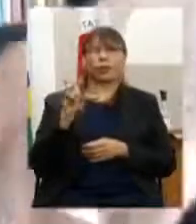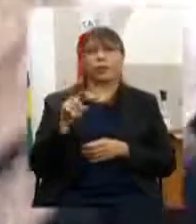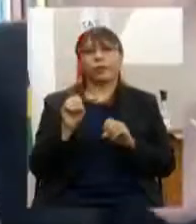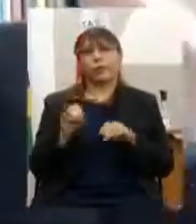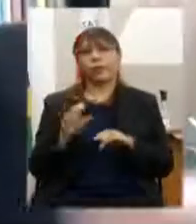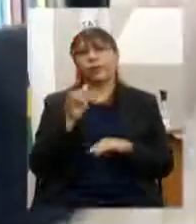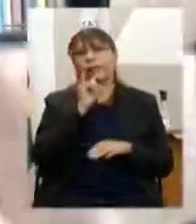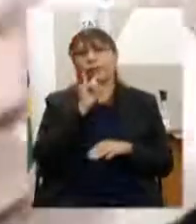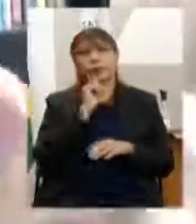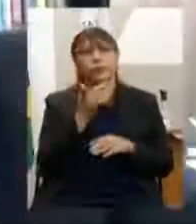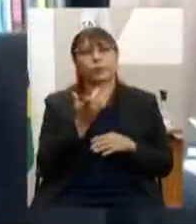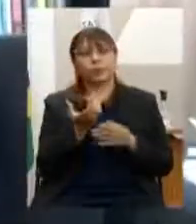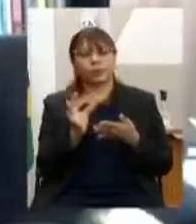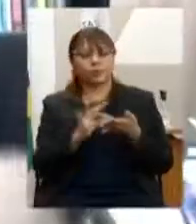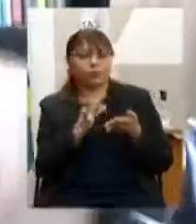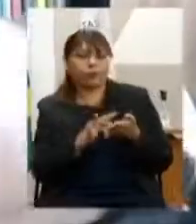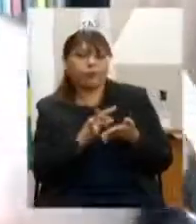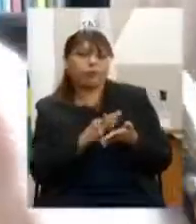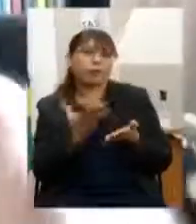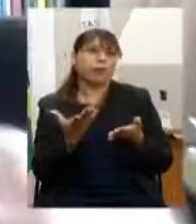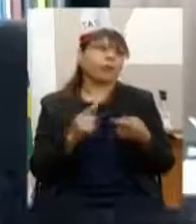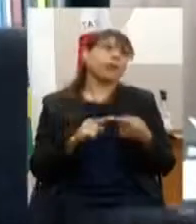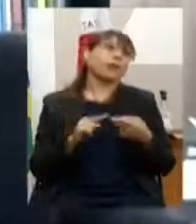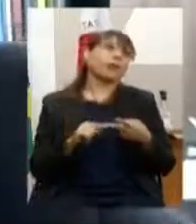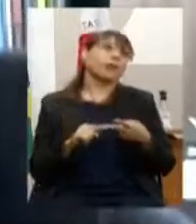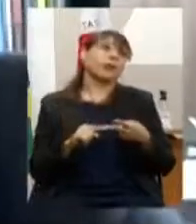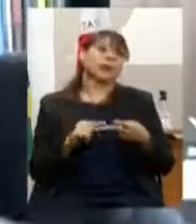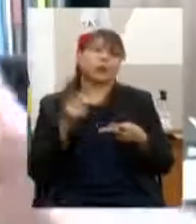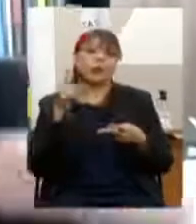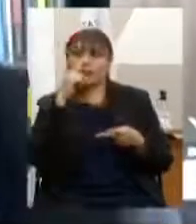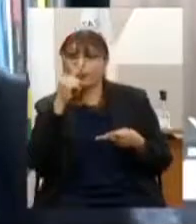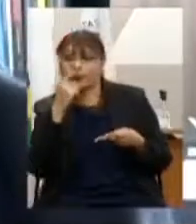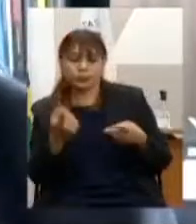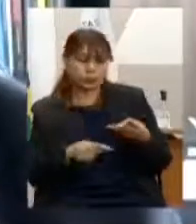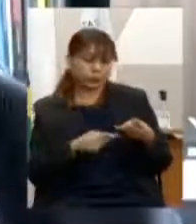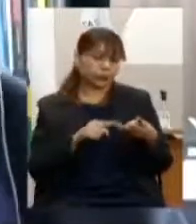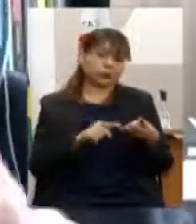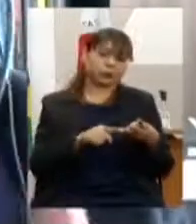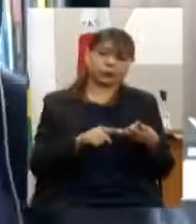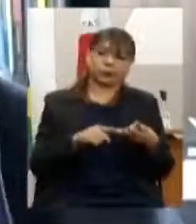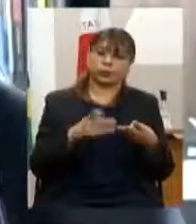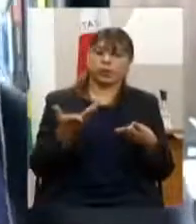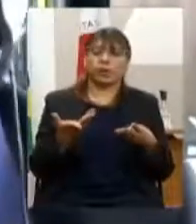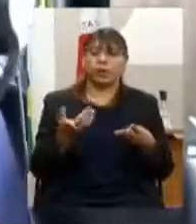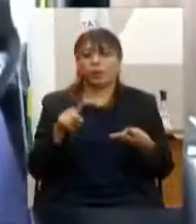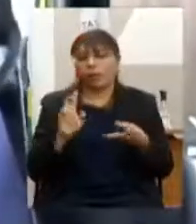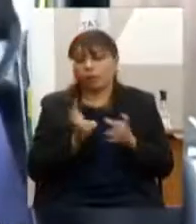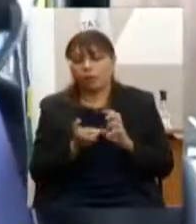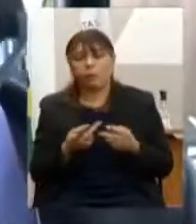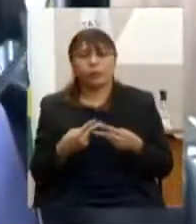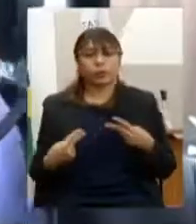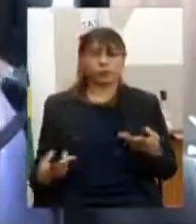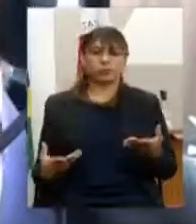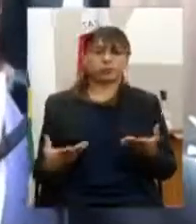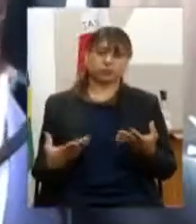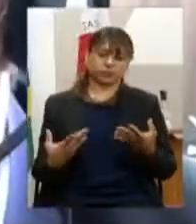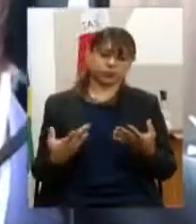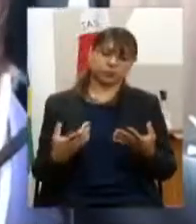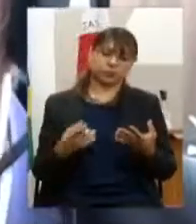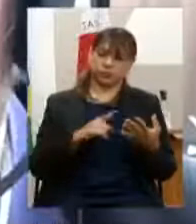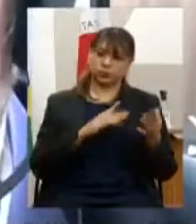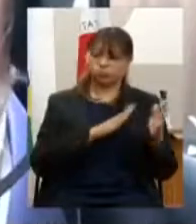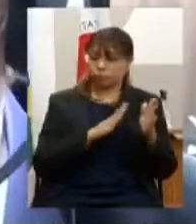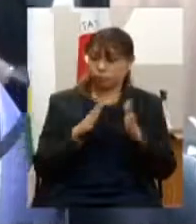alfaiates bordadeiras biscoiteiros benzedeiras mestres de capoeira toda a questão do segmento das